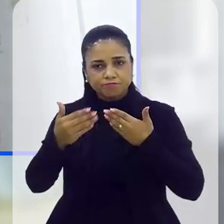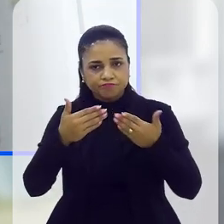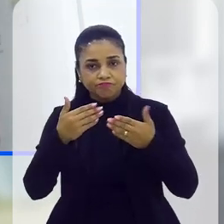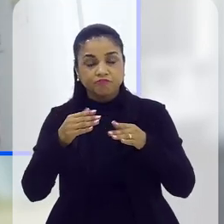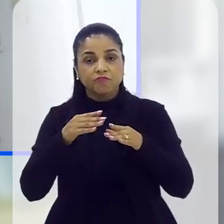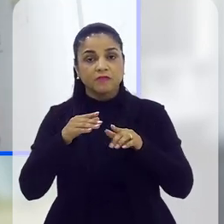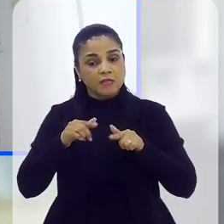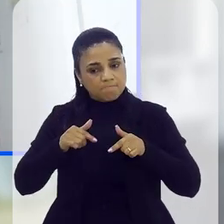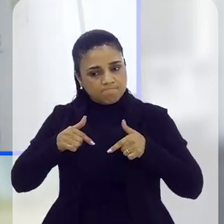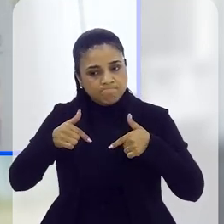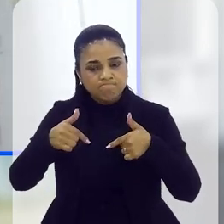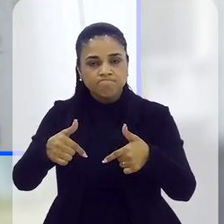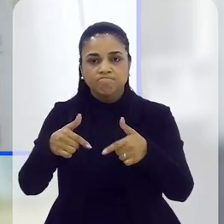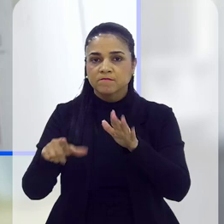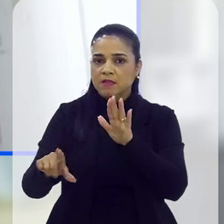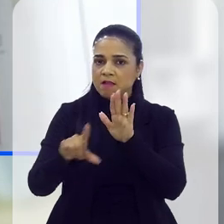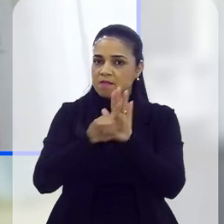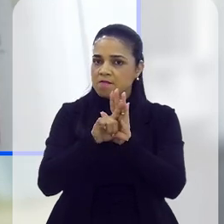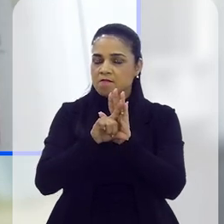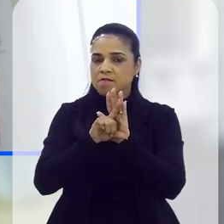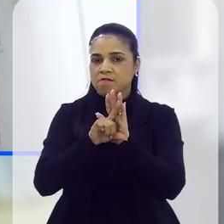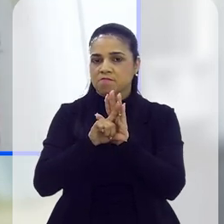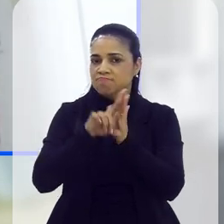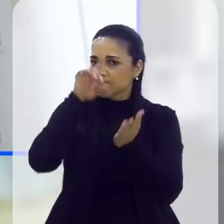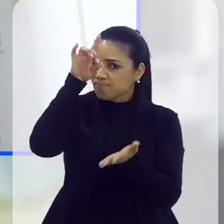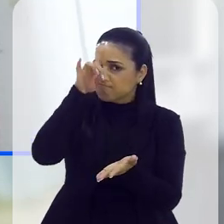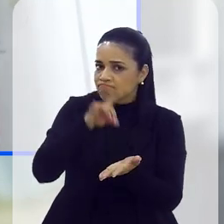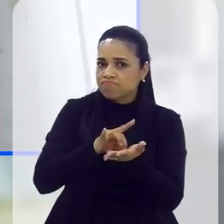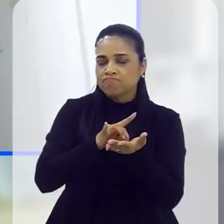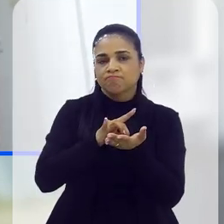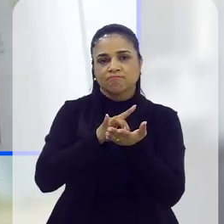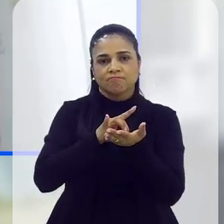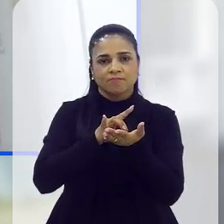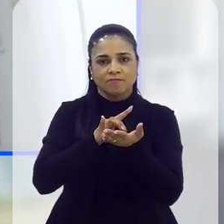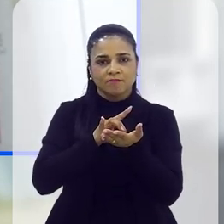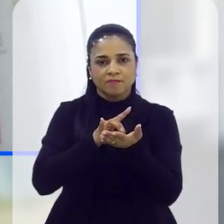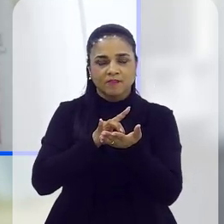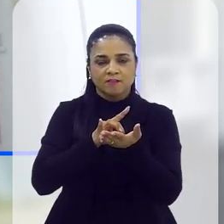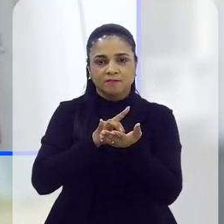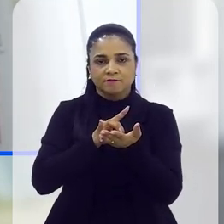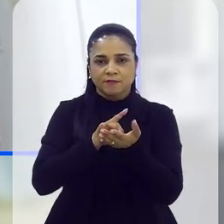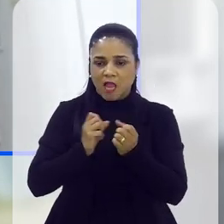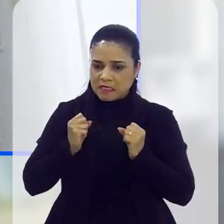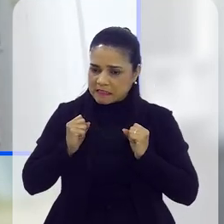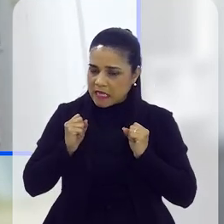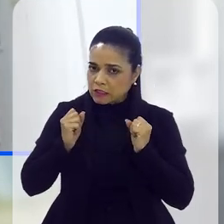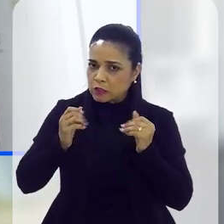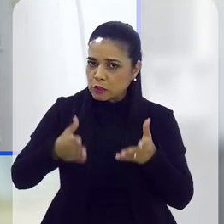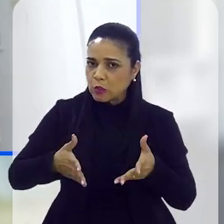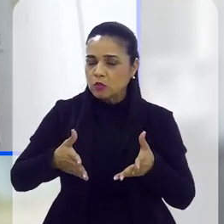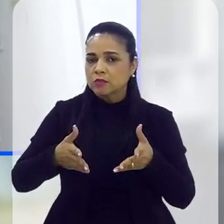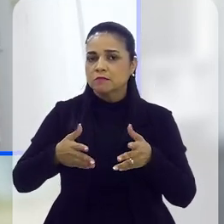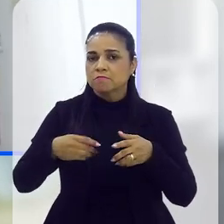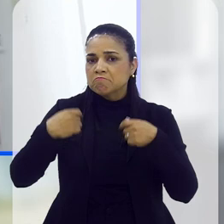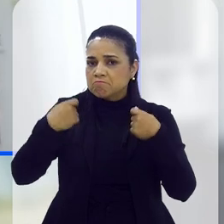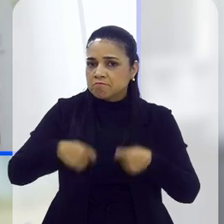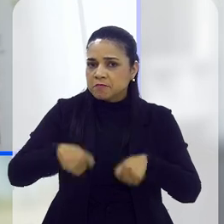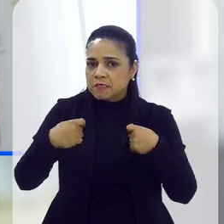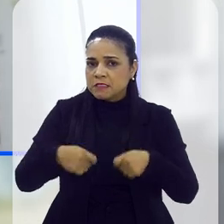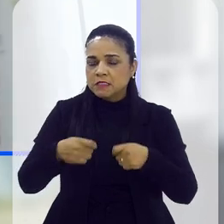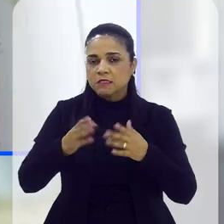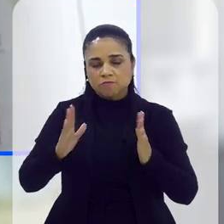sobre a efetividade da legislação e das medidas que nós tomamos, que nós que estamos à